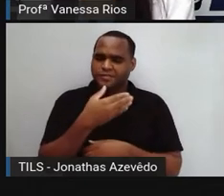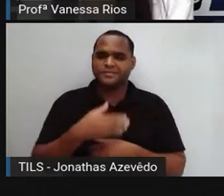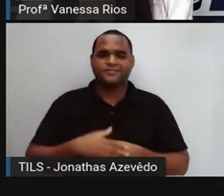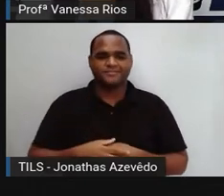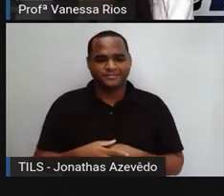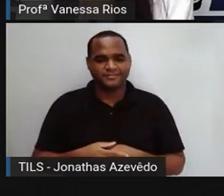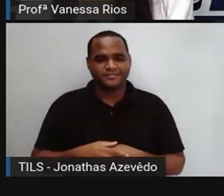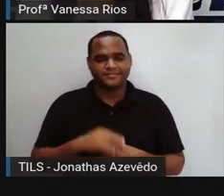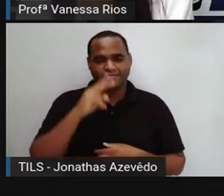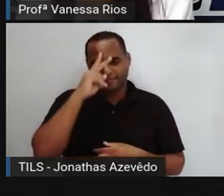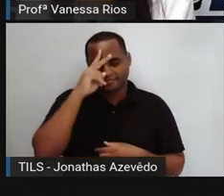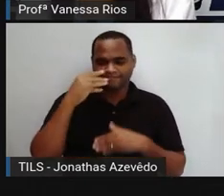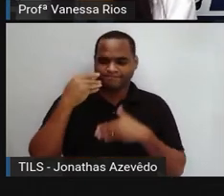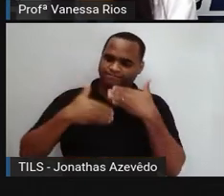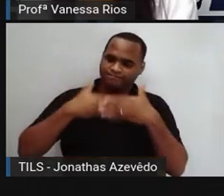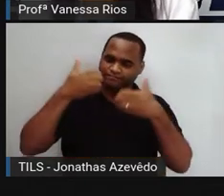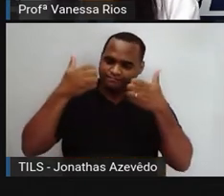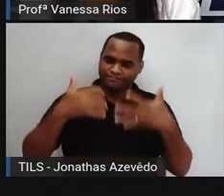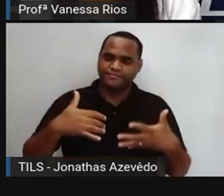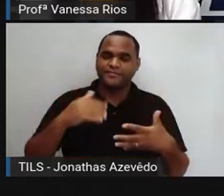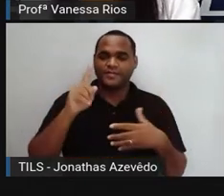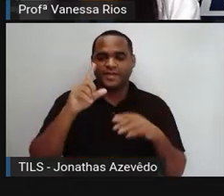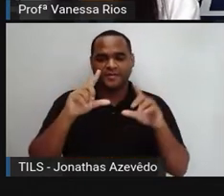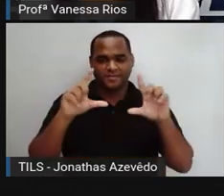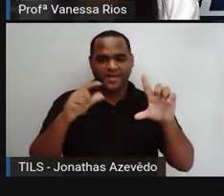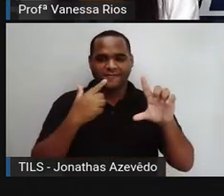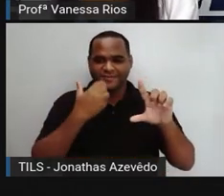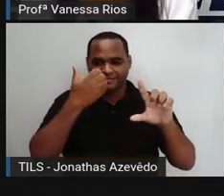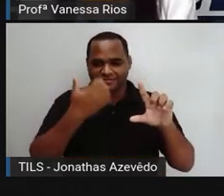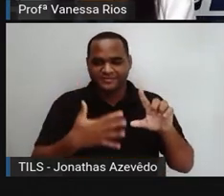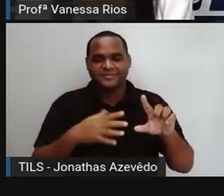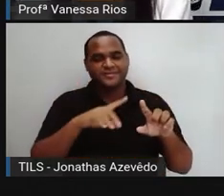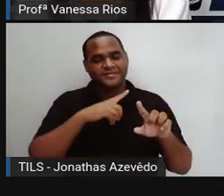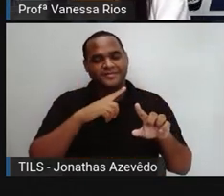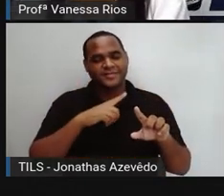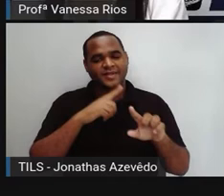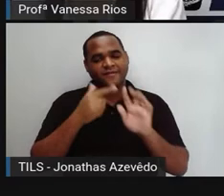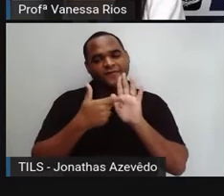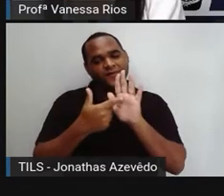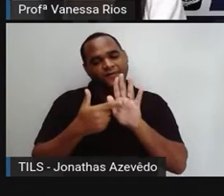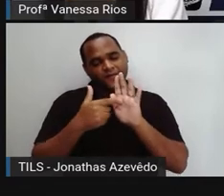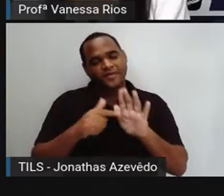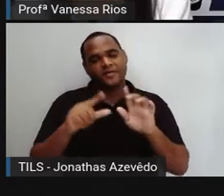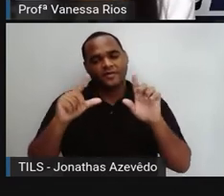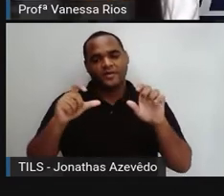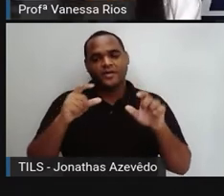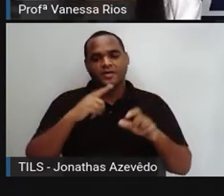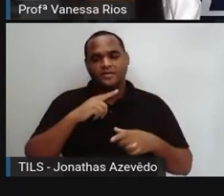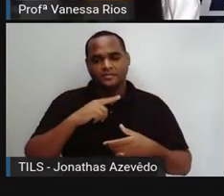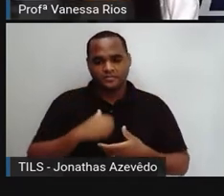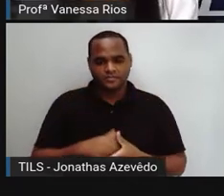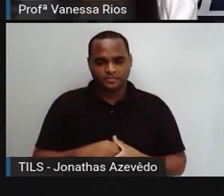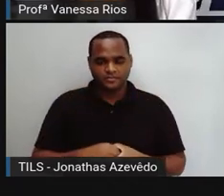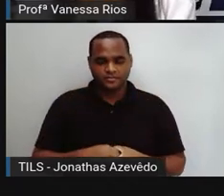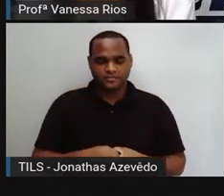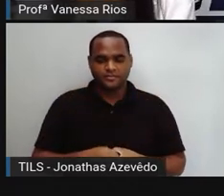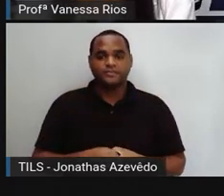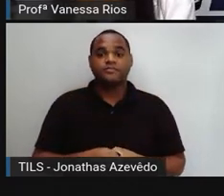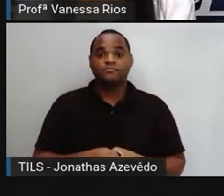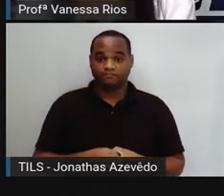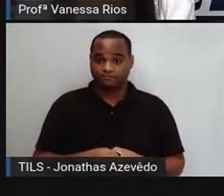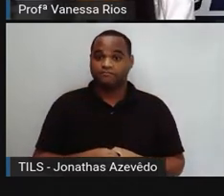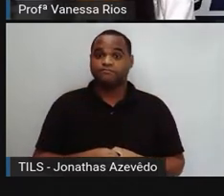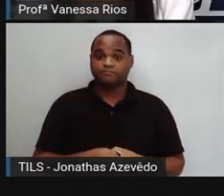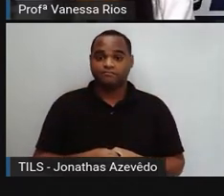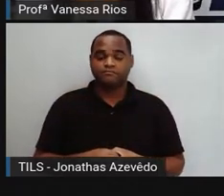histórico aí posterior ao momento retratado na fotografia anterior. A gente percebe aí que a